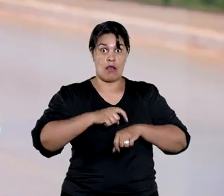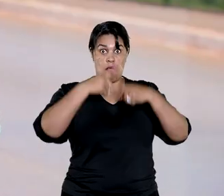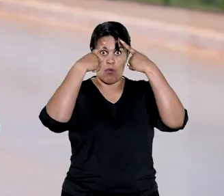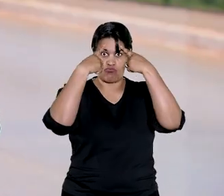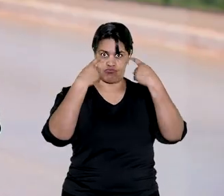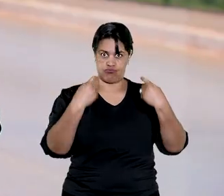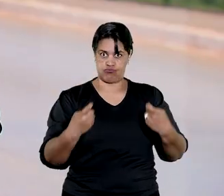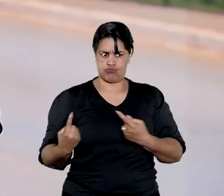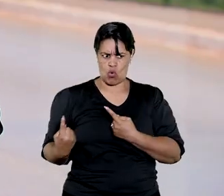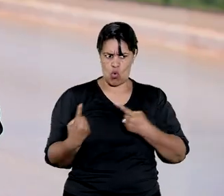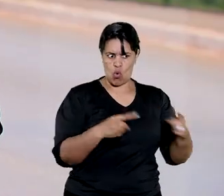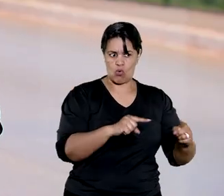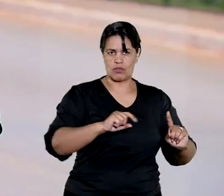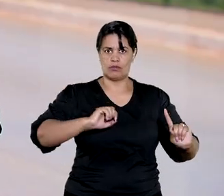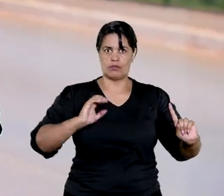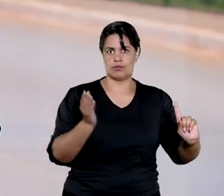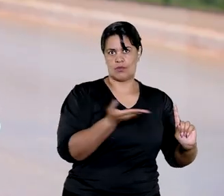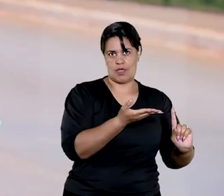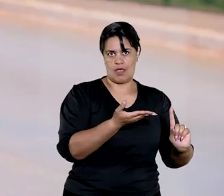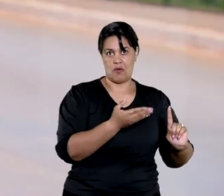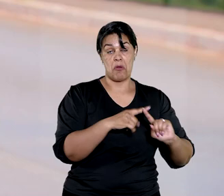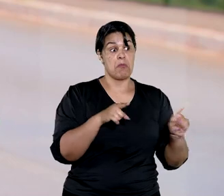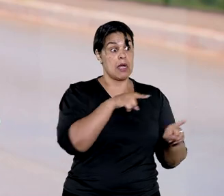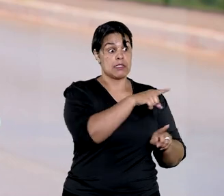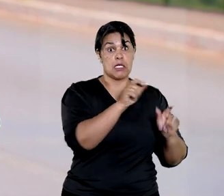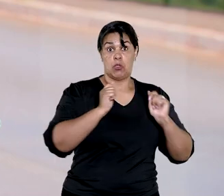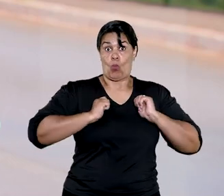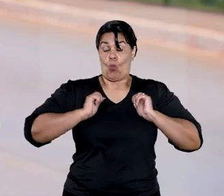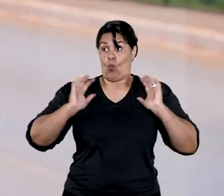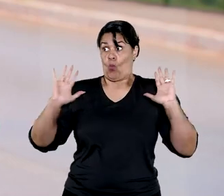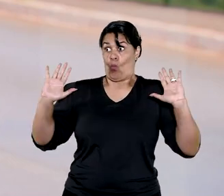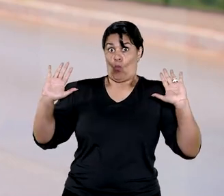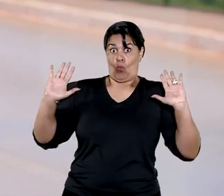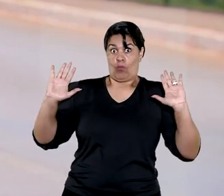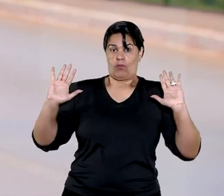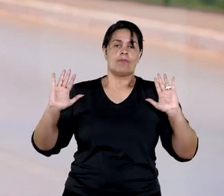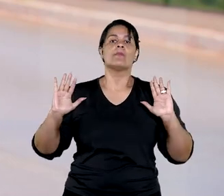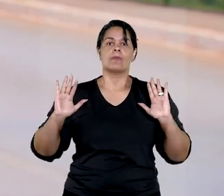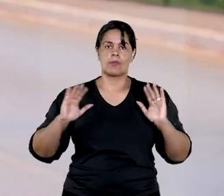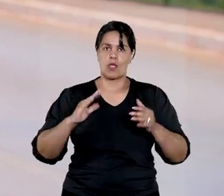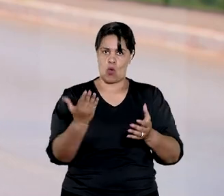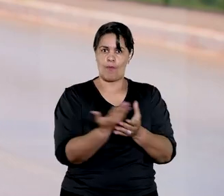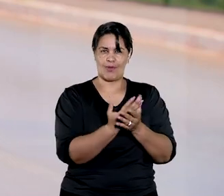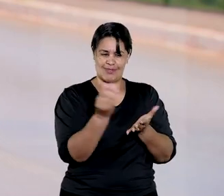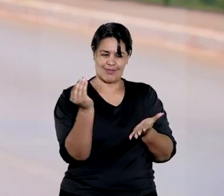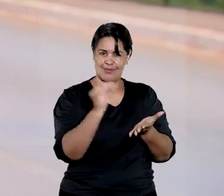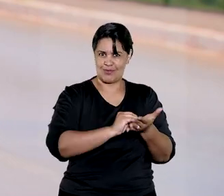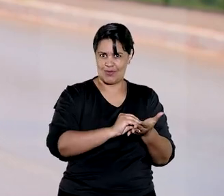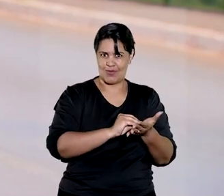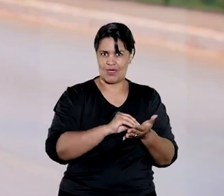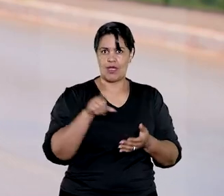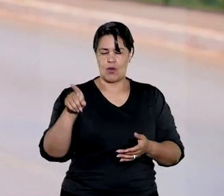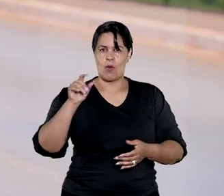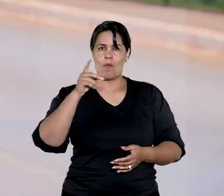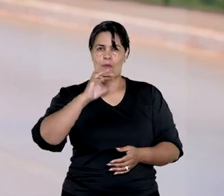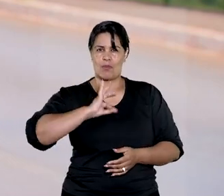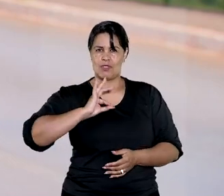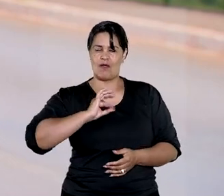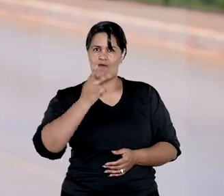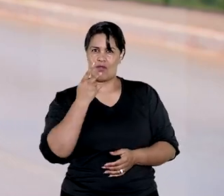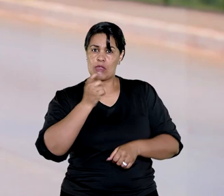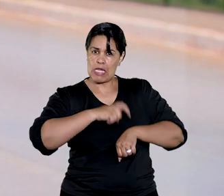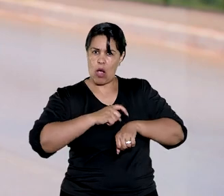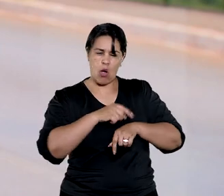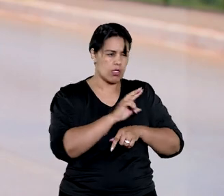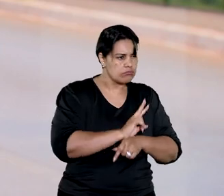violência desnecessária contra o acusado, que não ofereceu resistência. De acordo com o processo, um dos policiais disse que durante o